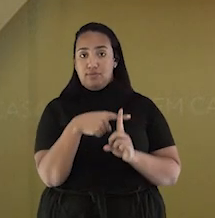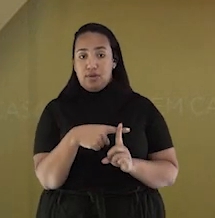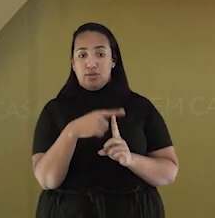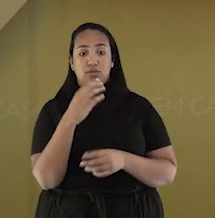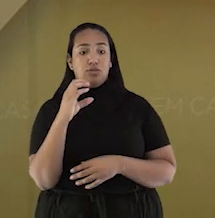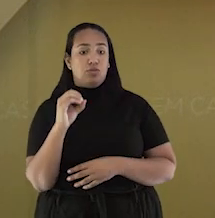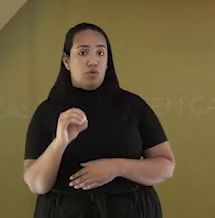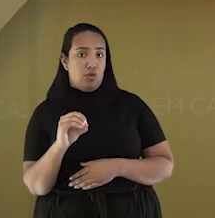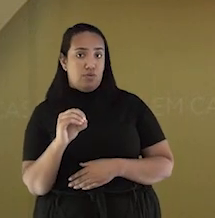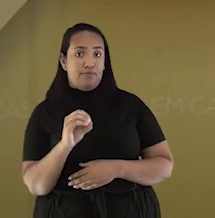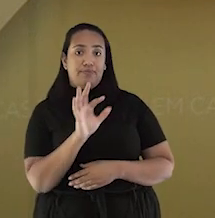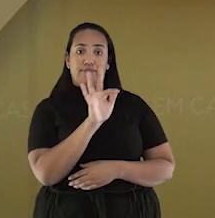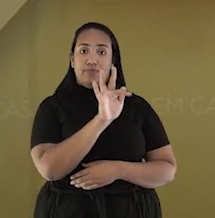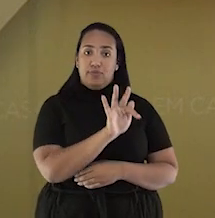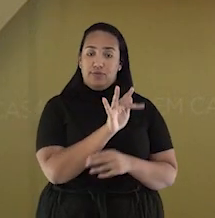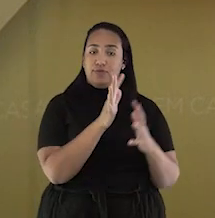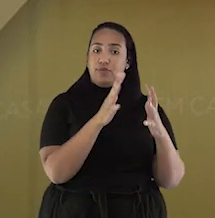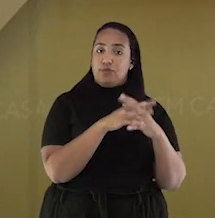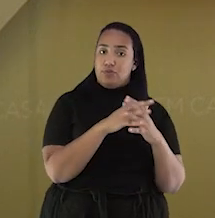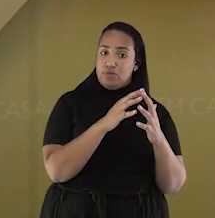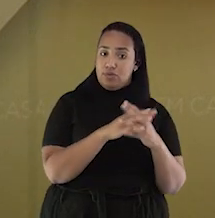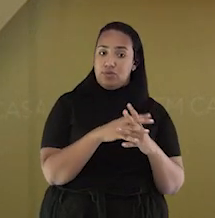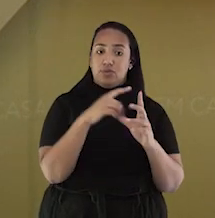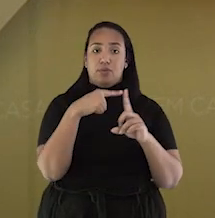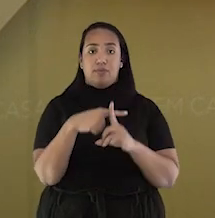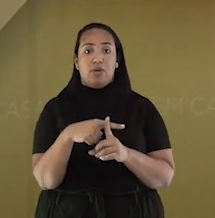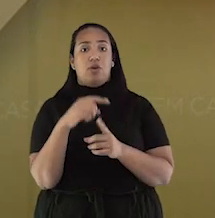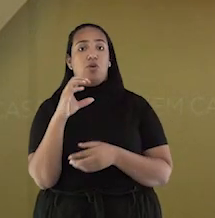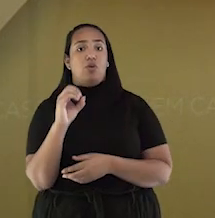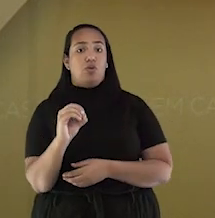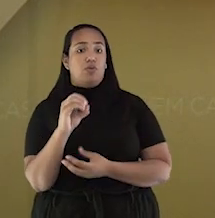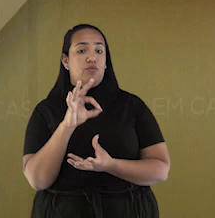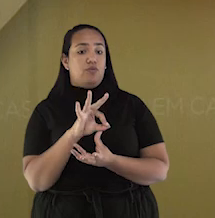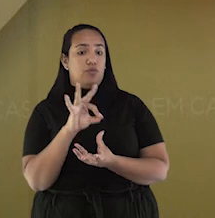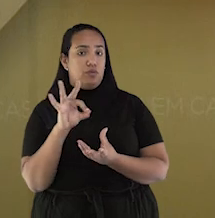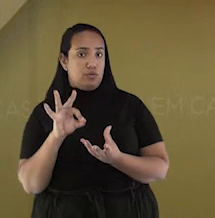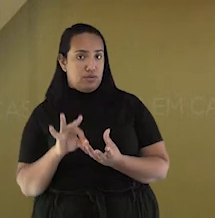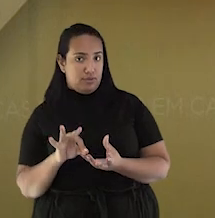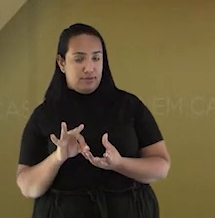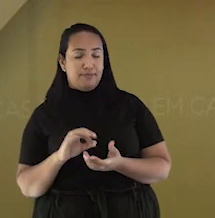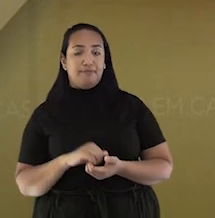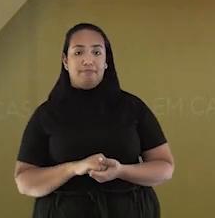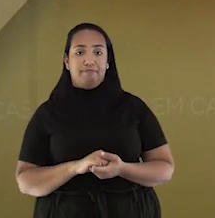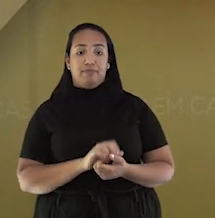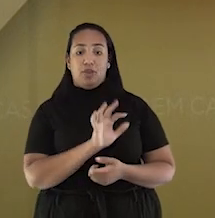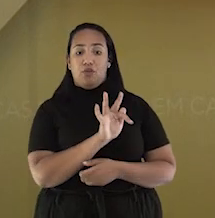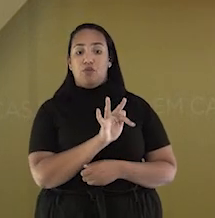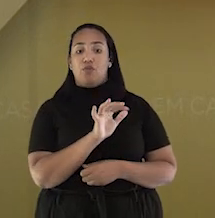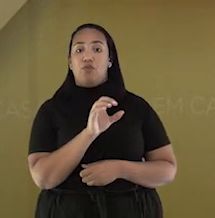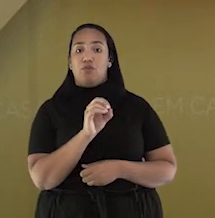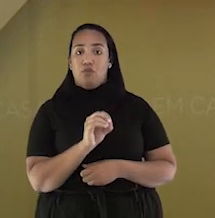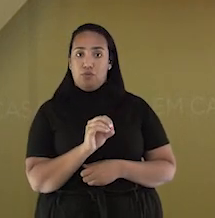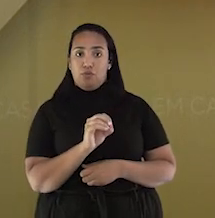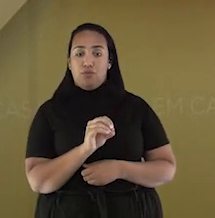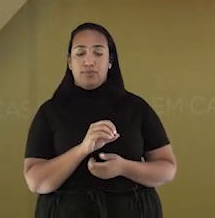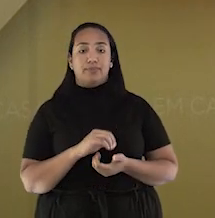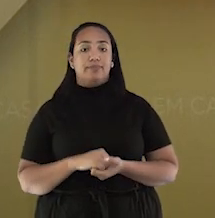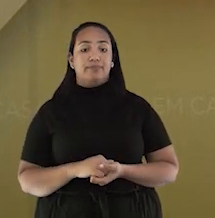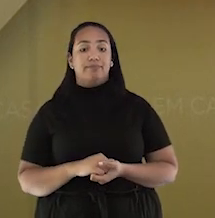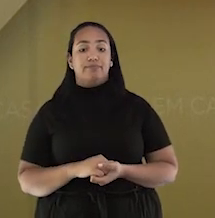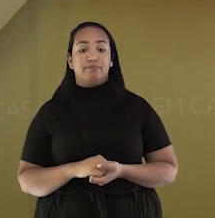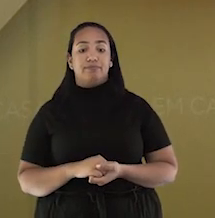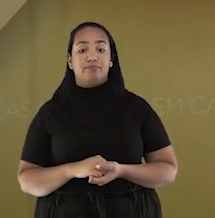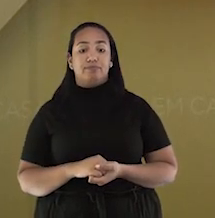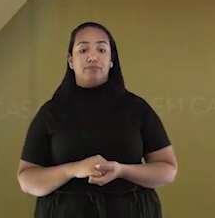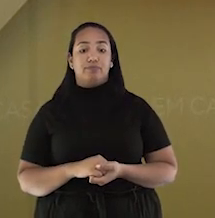F, que é a consoante, mais a vogal O, que fica F. Ao pronunciar a